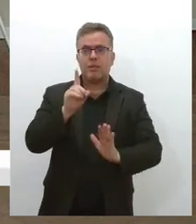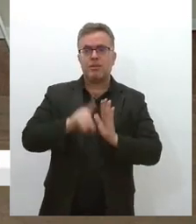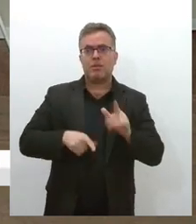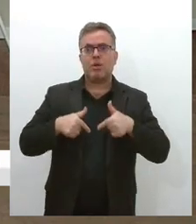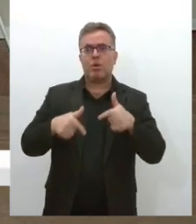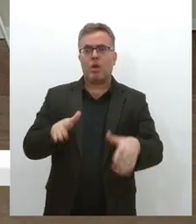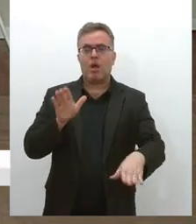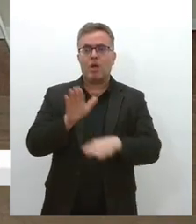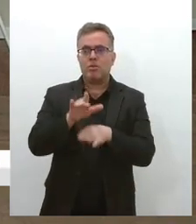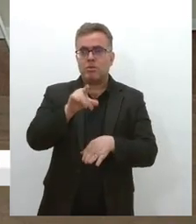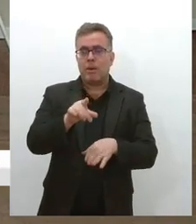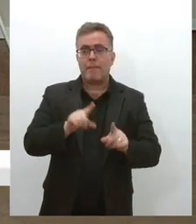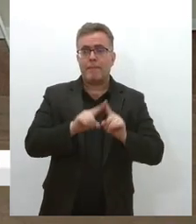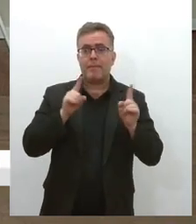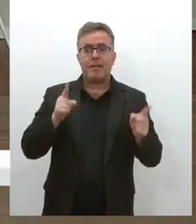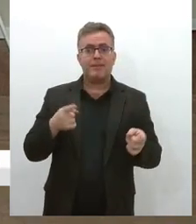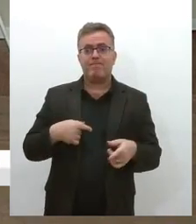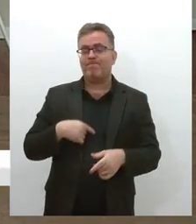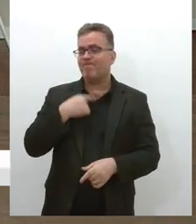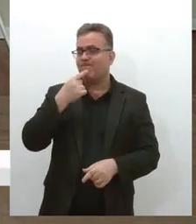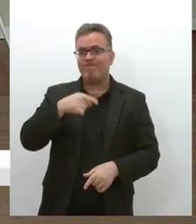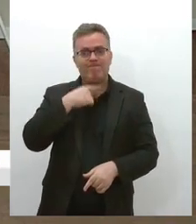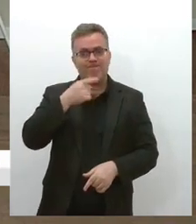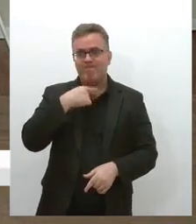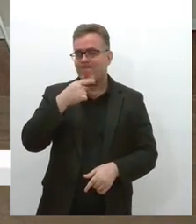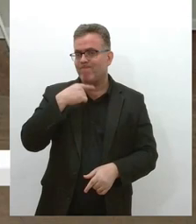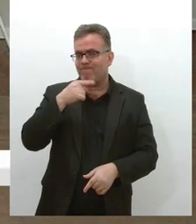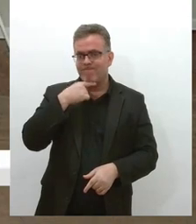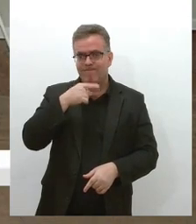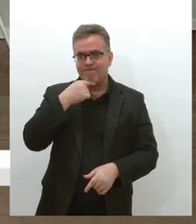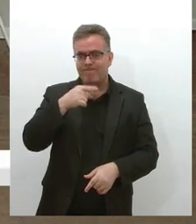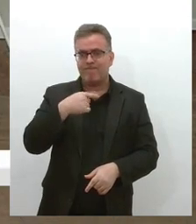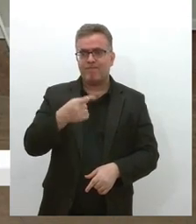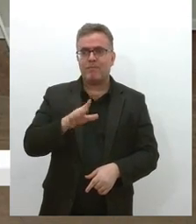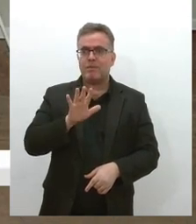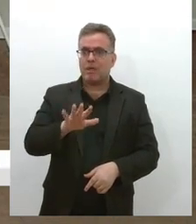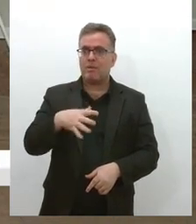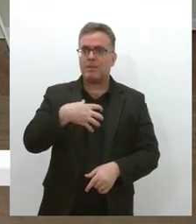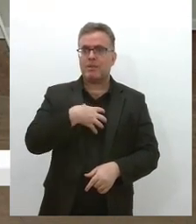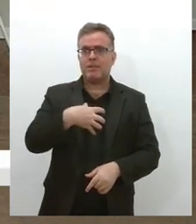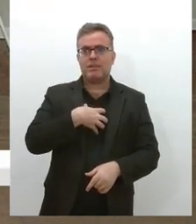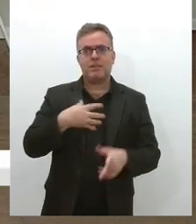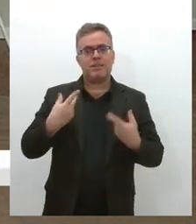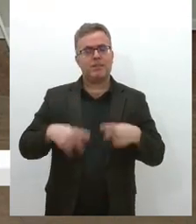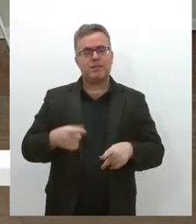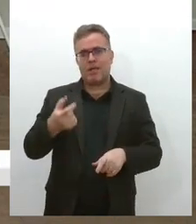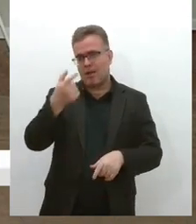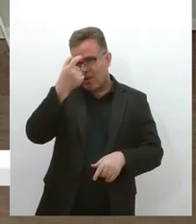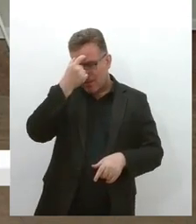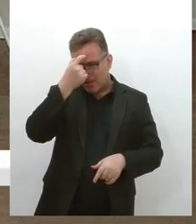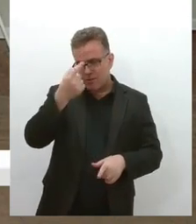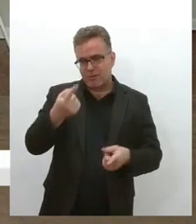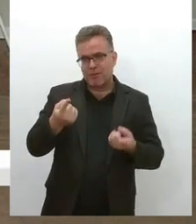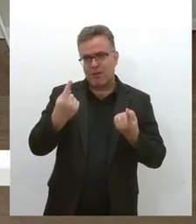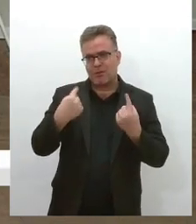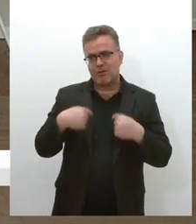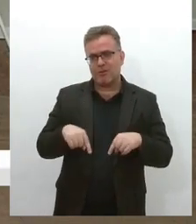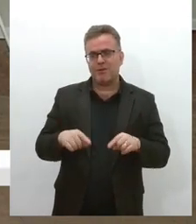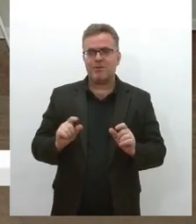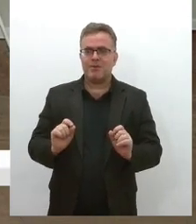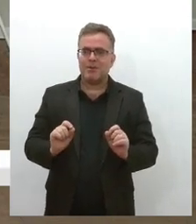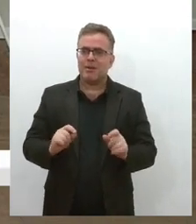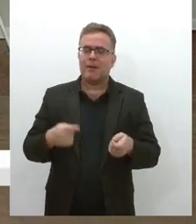encontra possibilidades concretas, então isso vai gerando também, assim, um adoecimento psíquico que precisa também ser